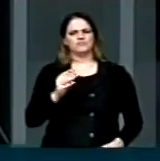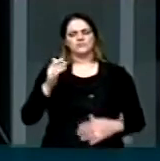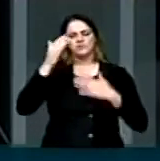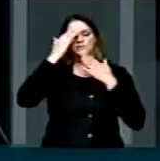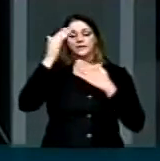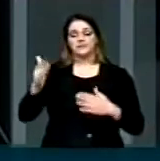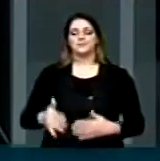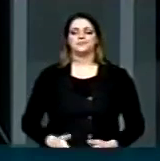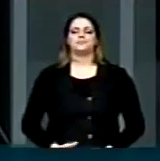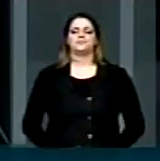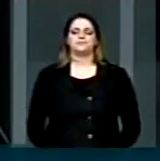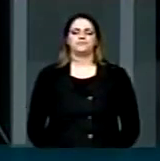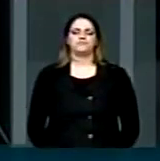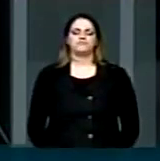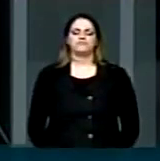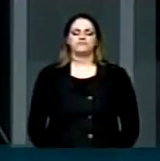Obrigado, senhor presidente. Vossa Excelência era...